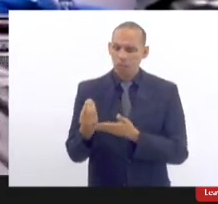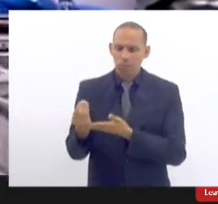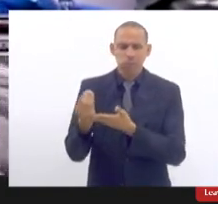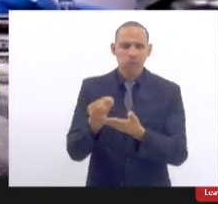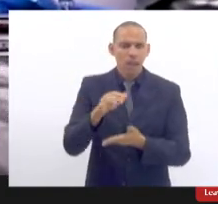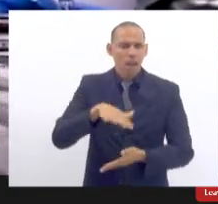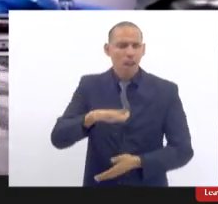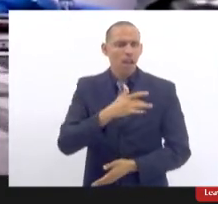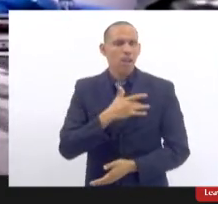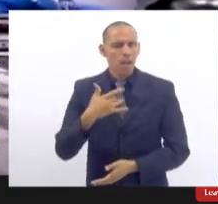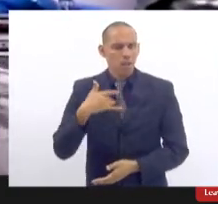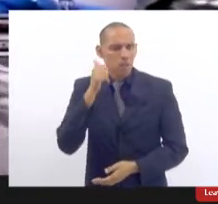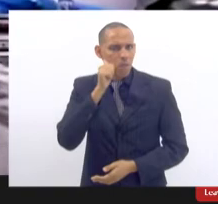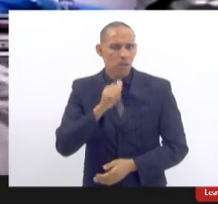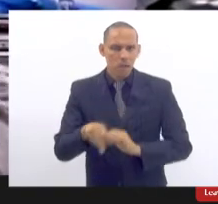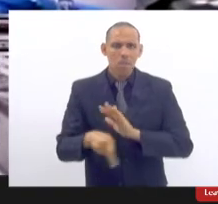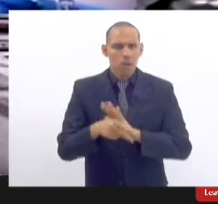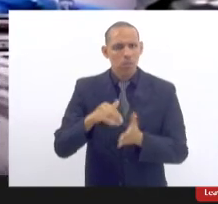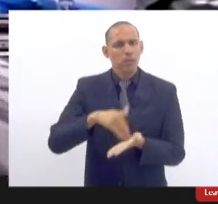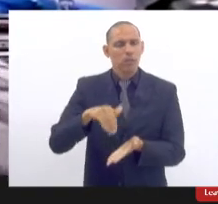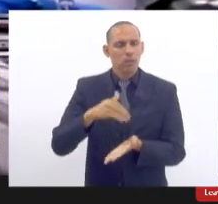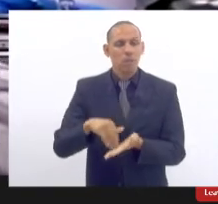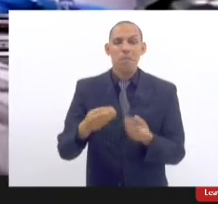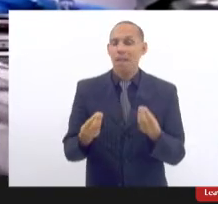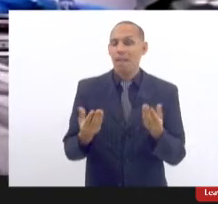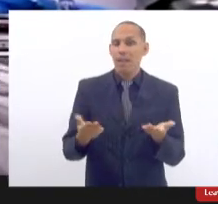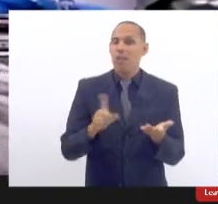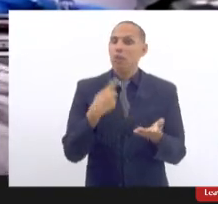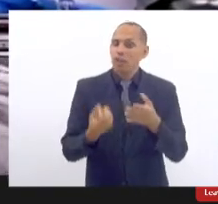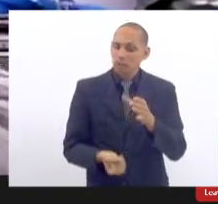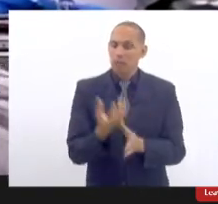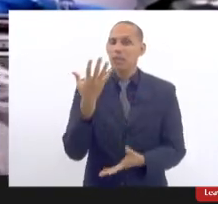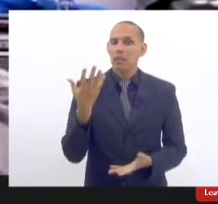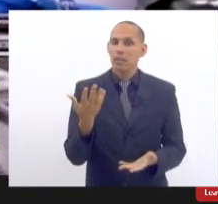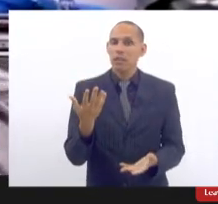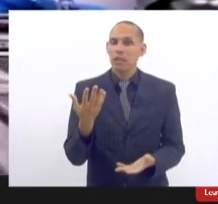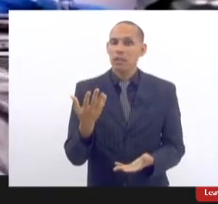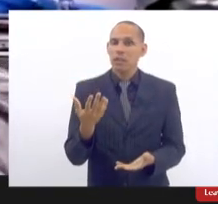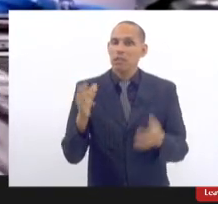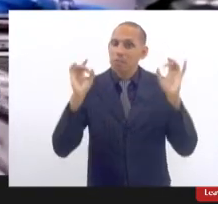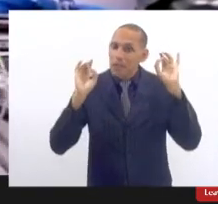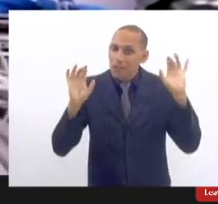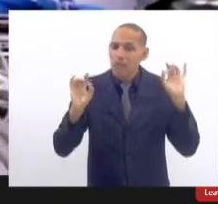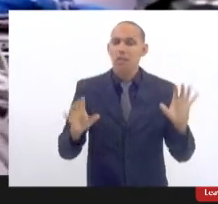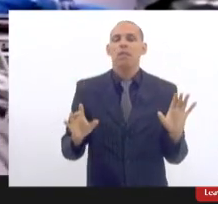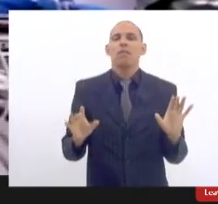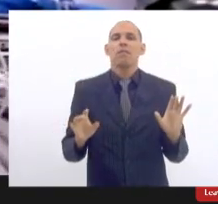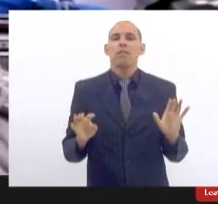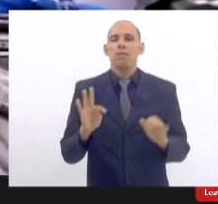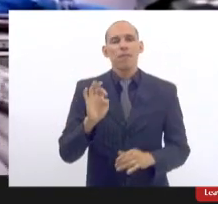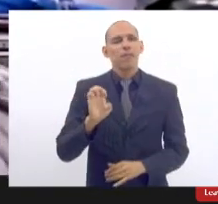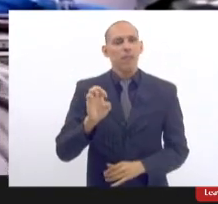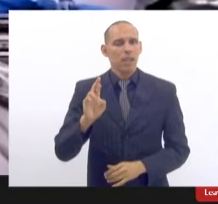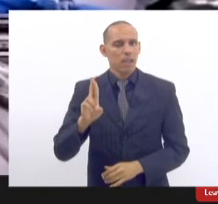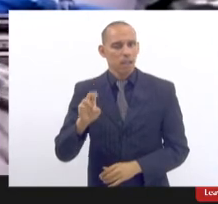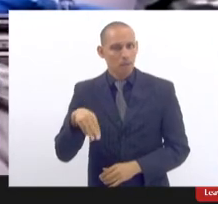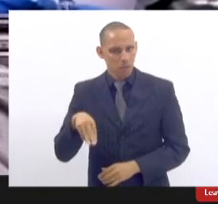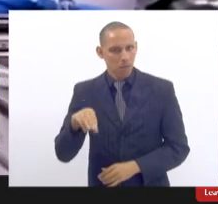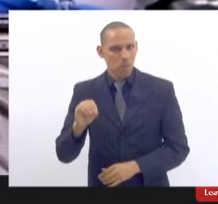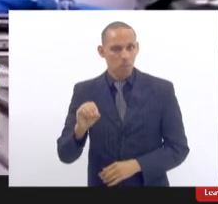de saúde da mulher da secretaria para que a gente crie especificamente um termo de consentimento